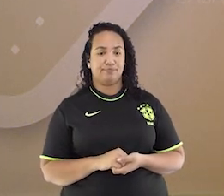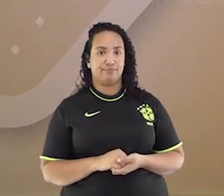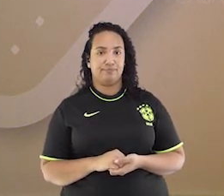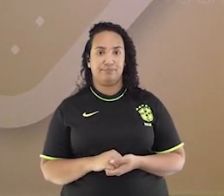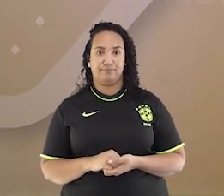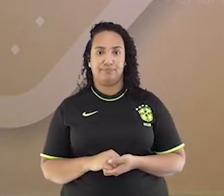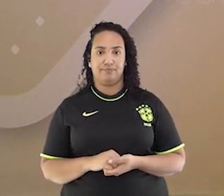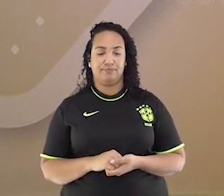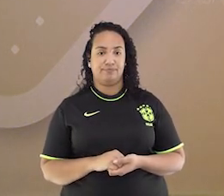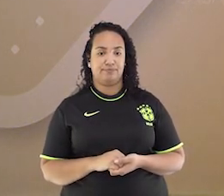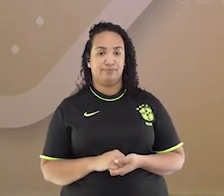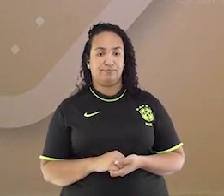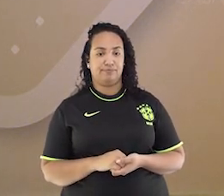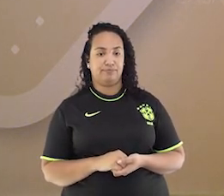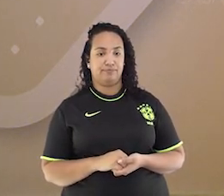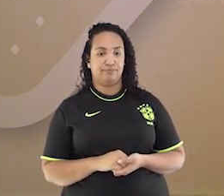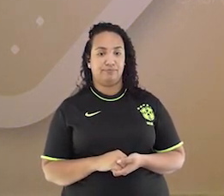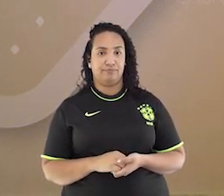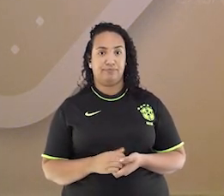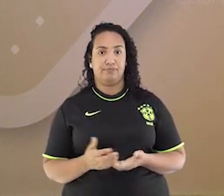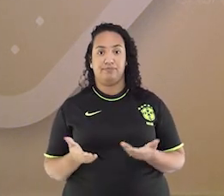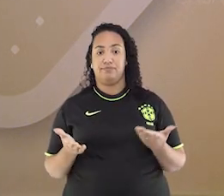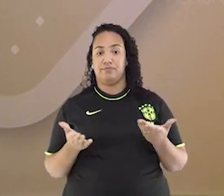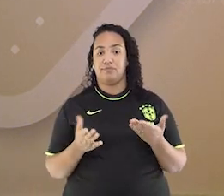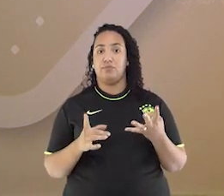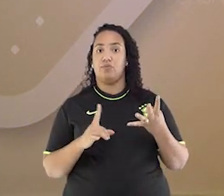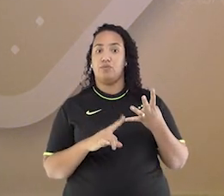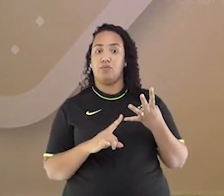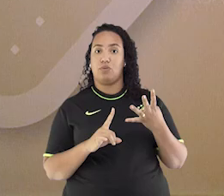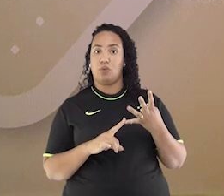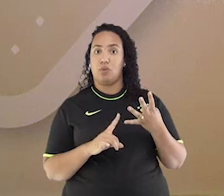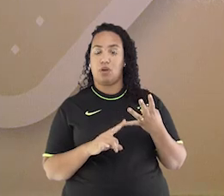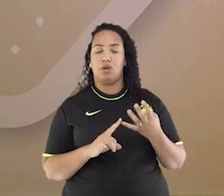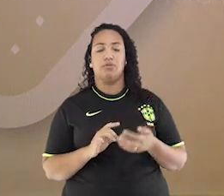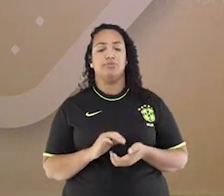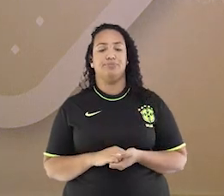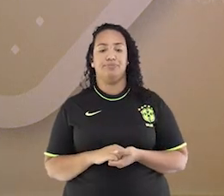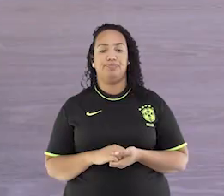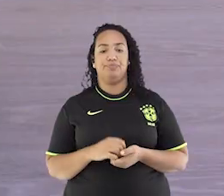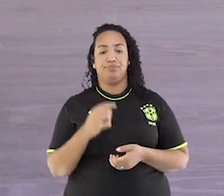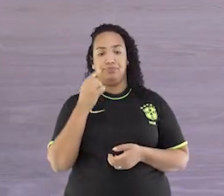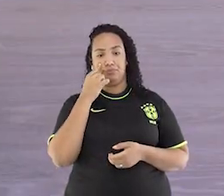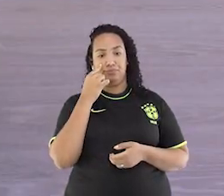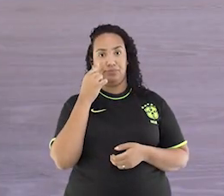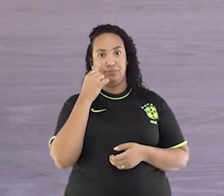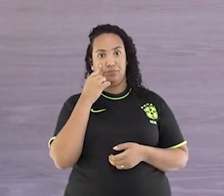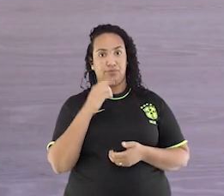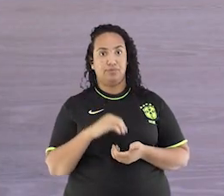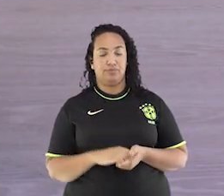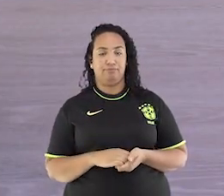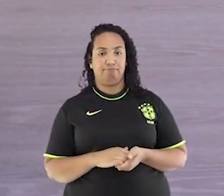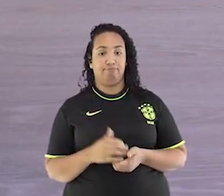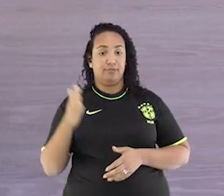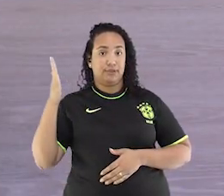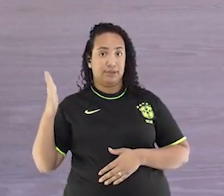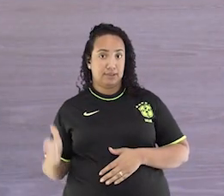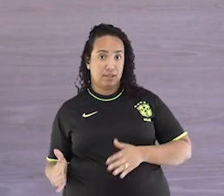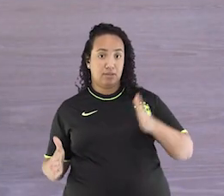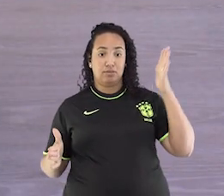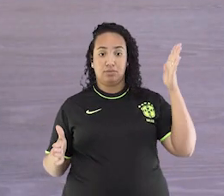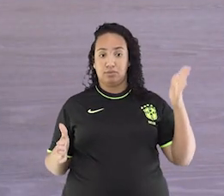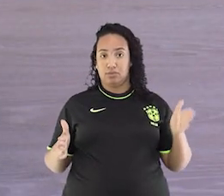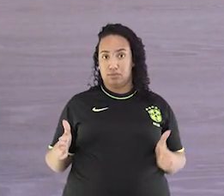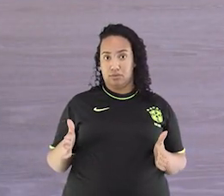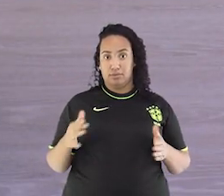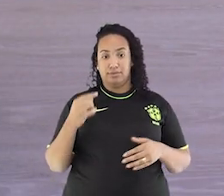Estamos já no quarto exercício. Ela vai ser a corrida lateral. Vou. Vou